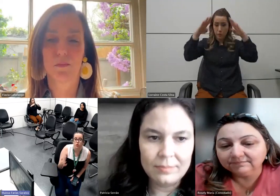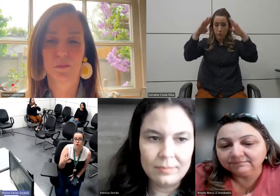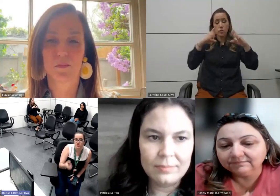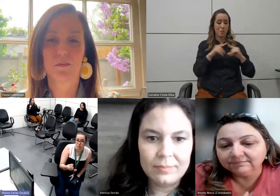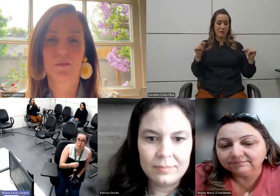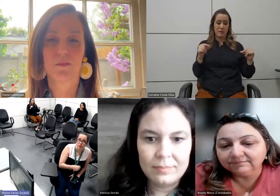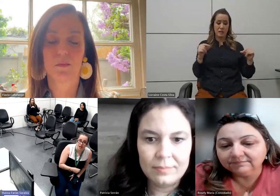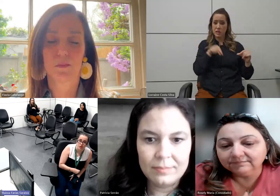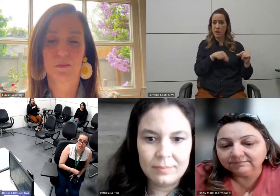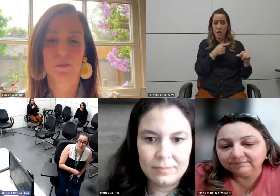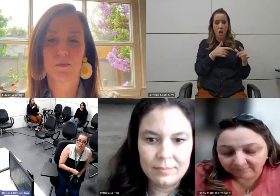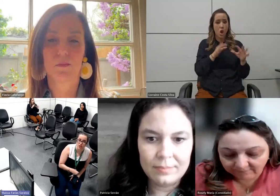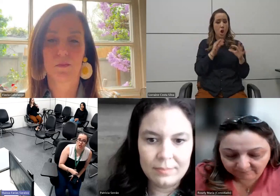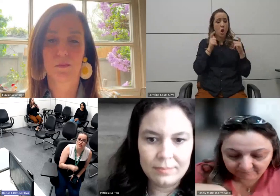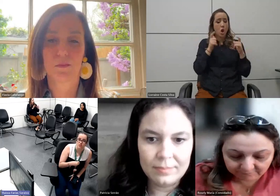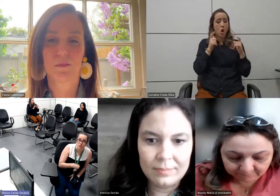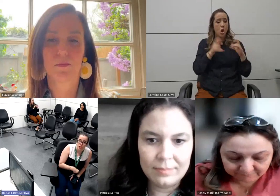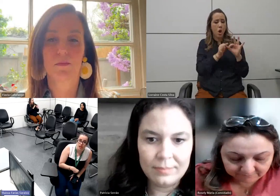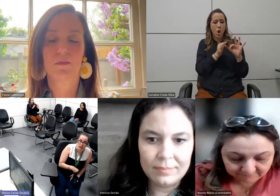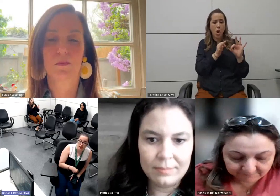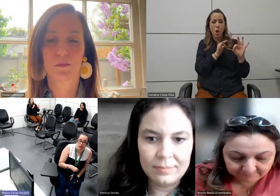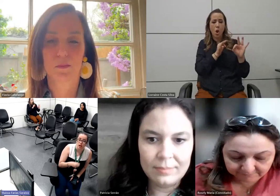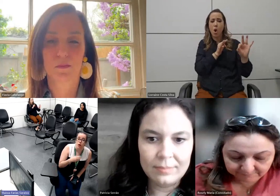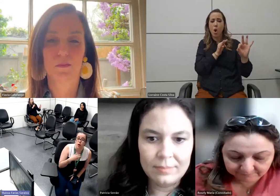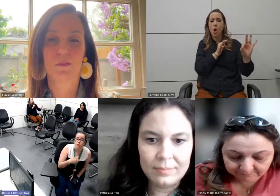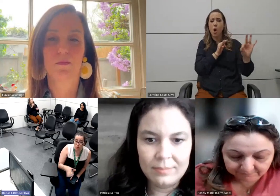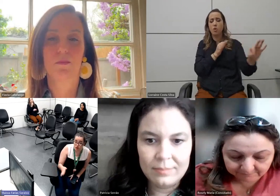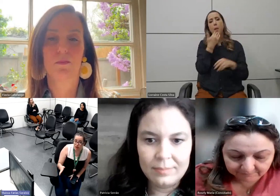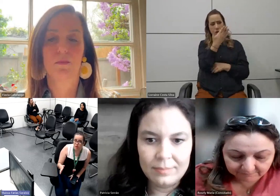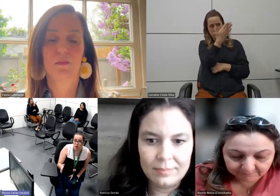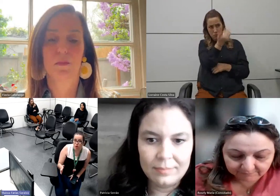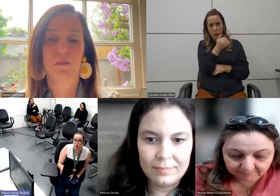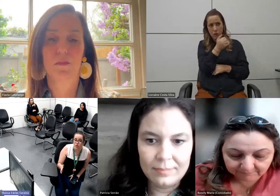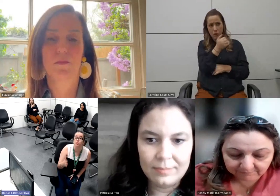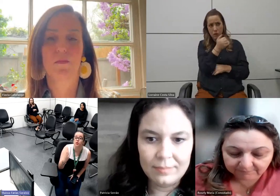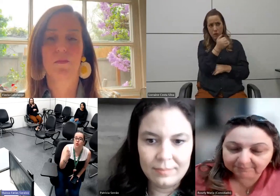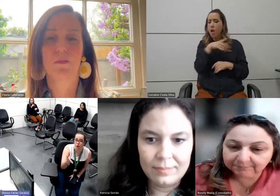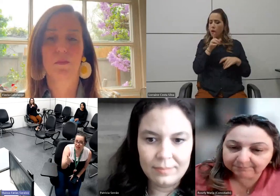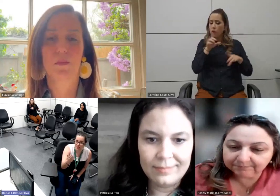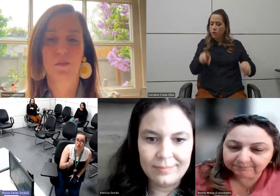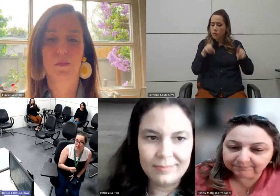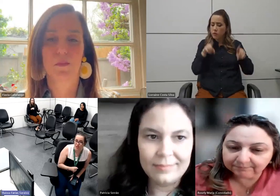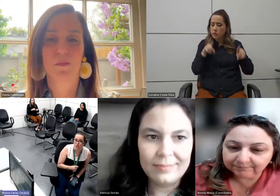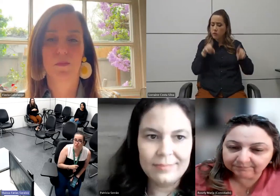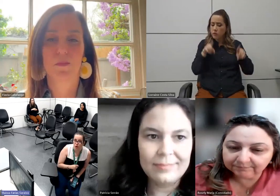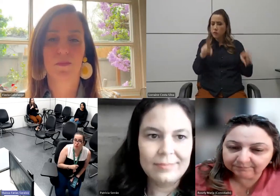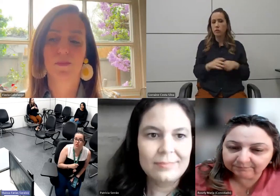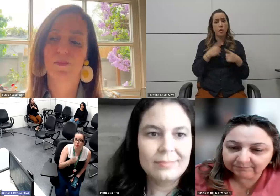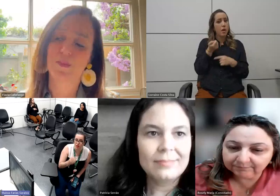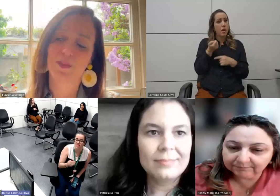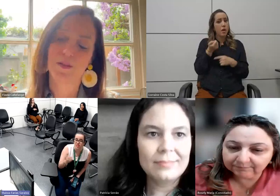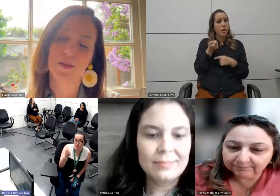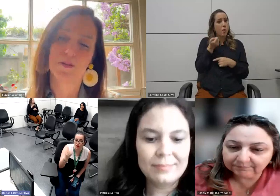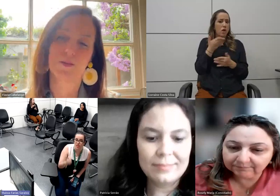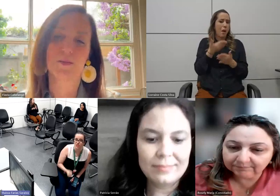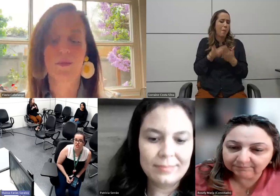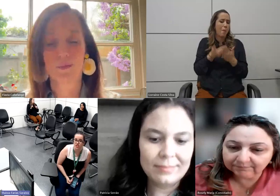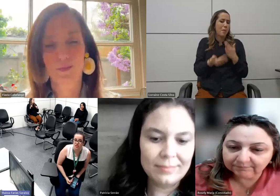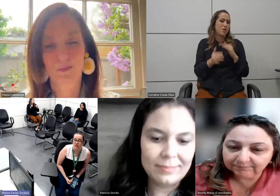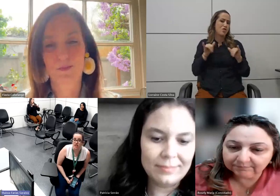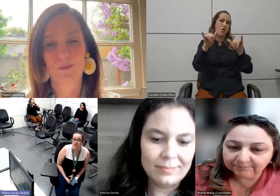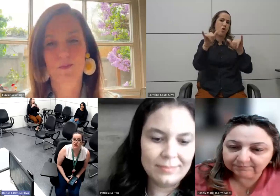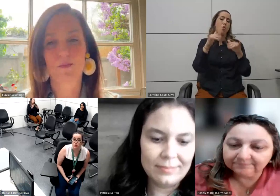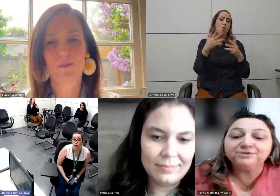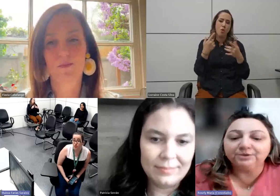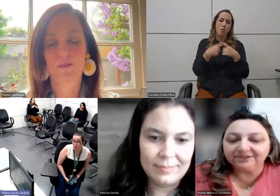enorme, então eu sempre peço a cadeira de rodas no check-in para poder me locomover, porque eu quase já perdi um voo também com essa troca